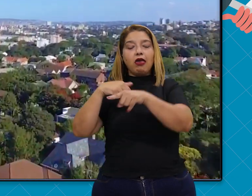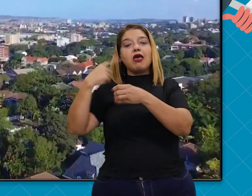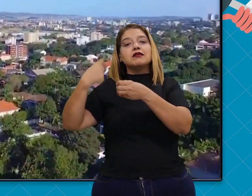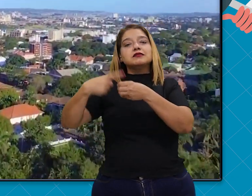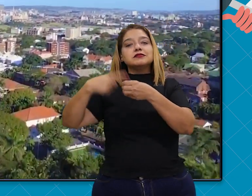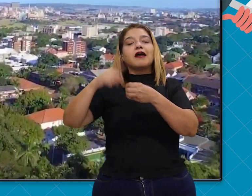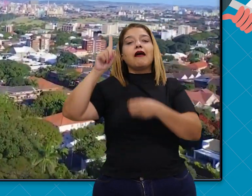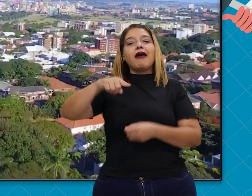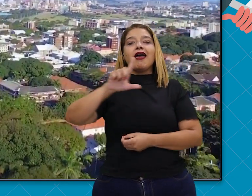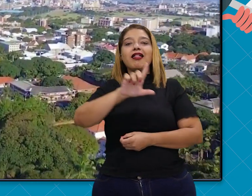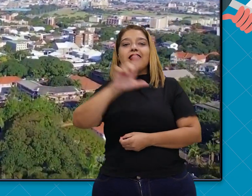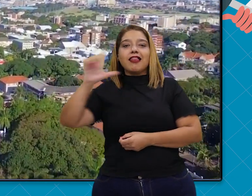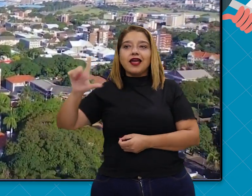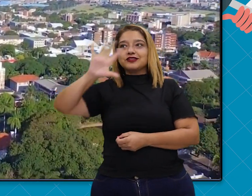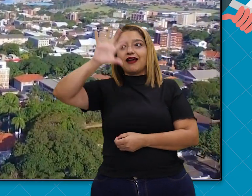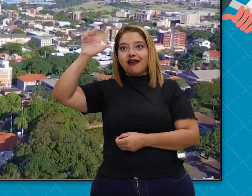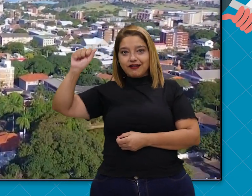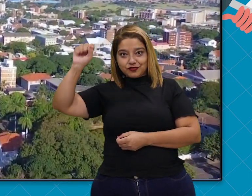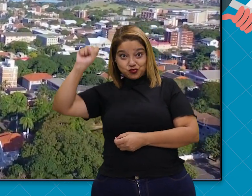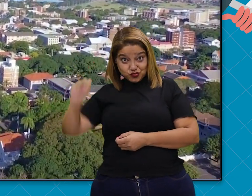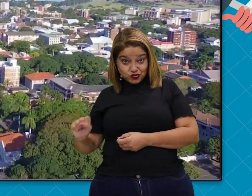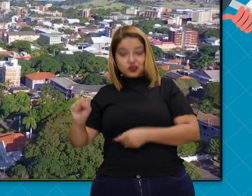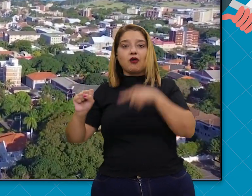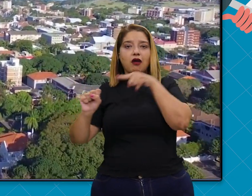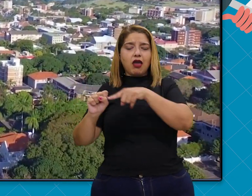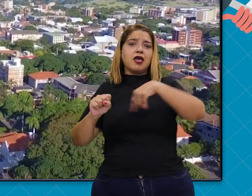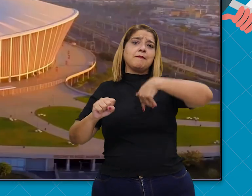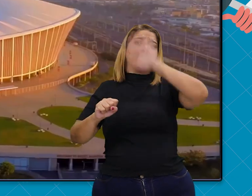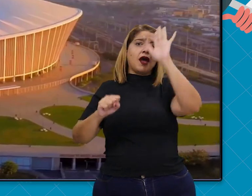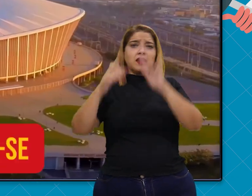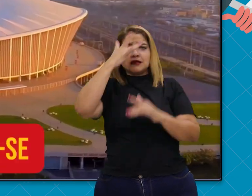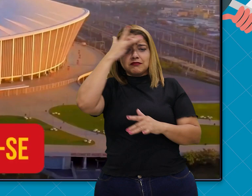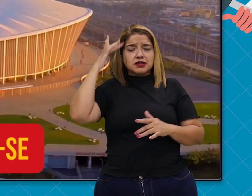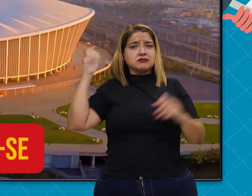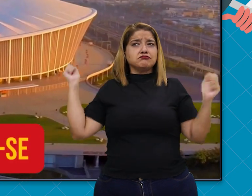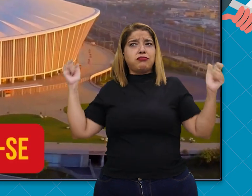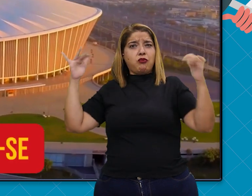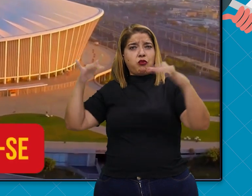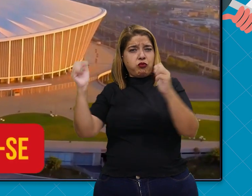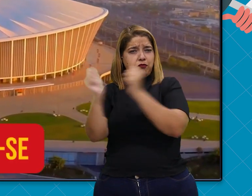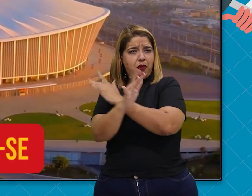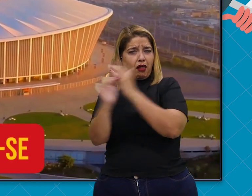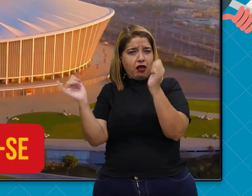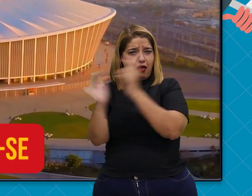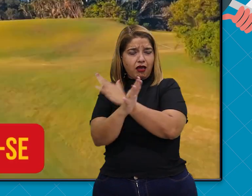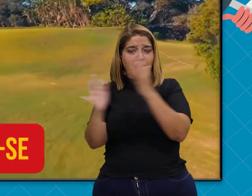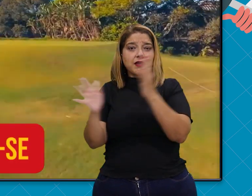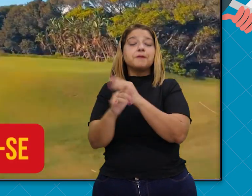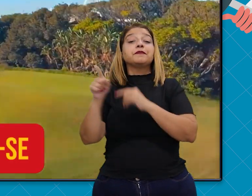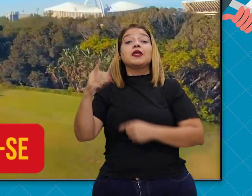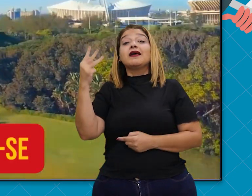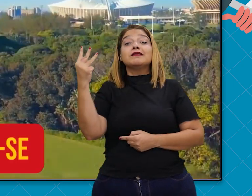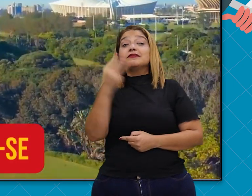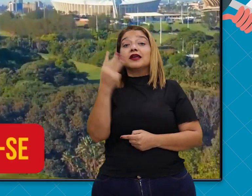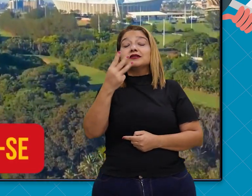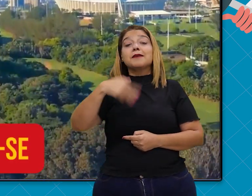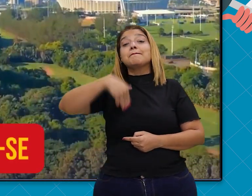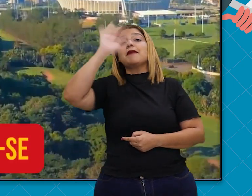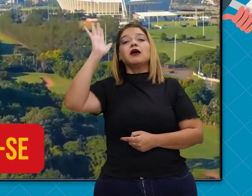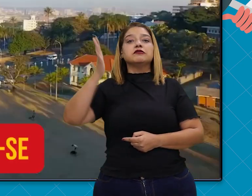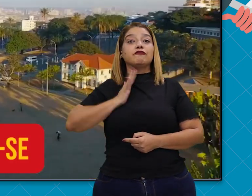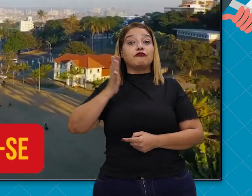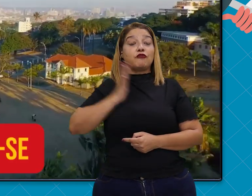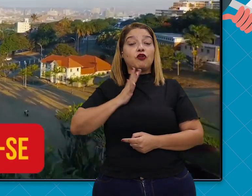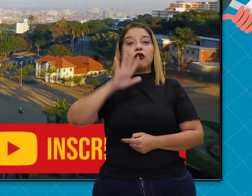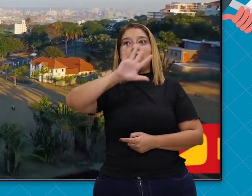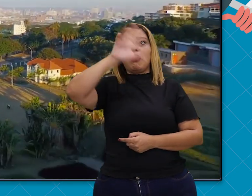do Sul. Sendo assim, é o ponto mais movimentado do país. E é a terceira cidade mais rica da África